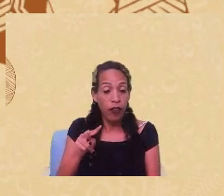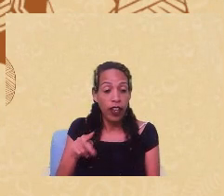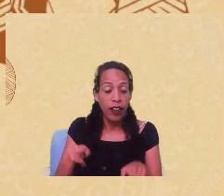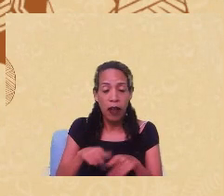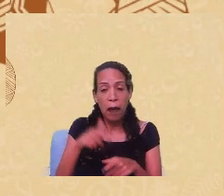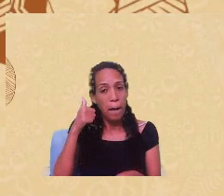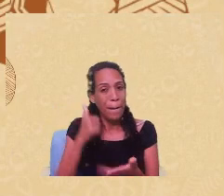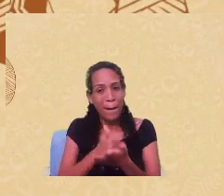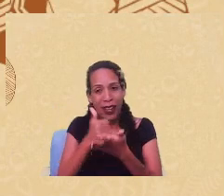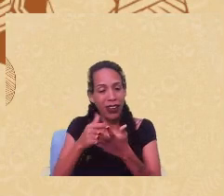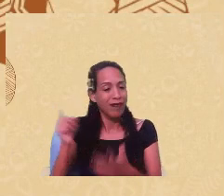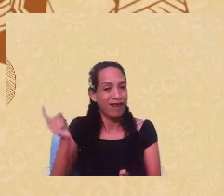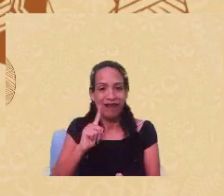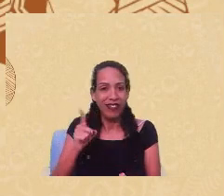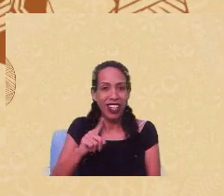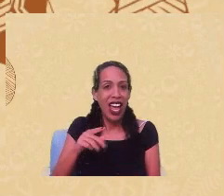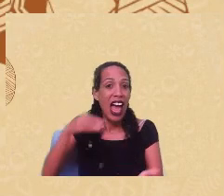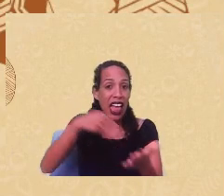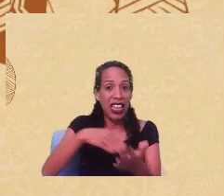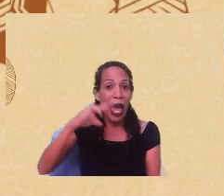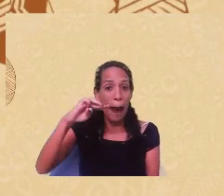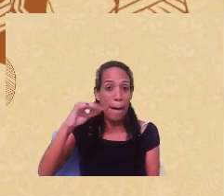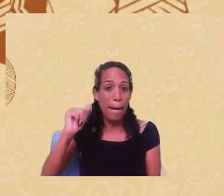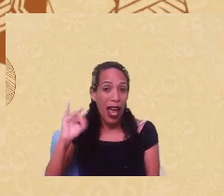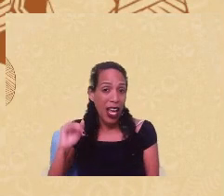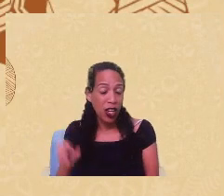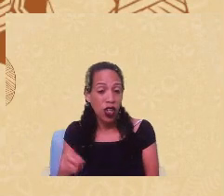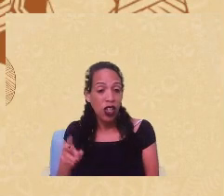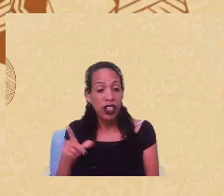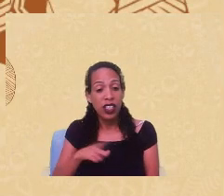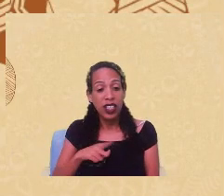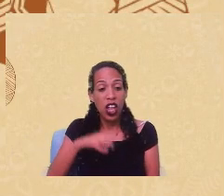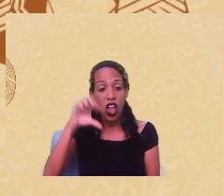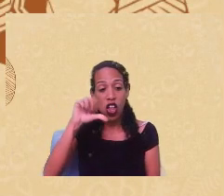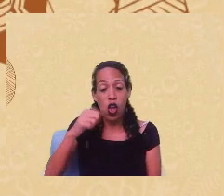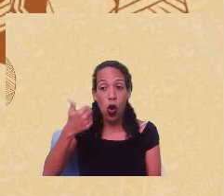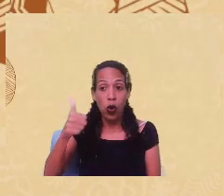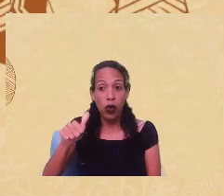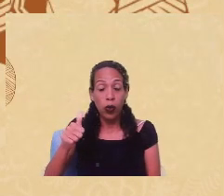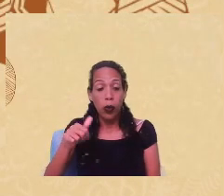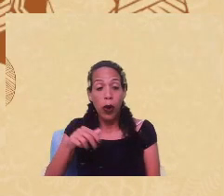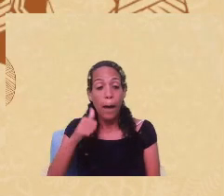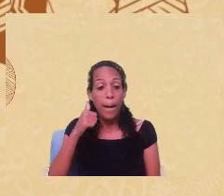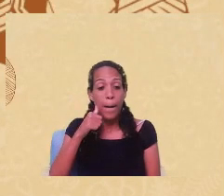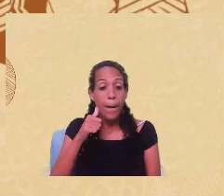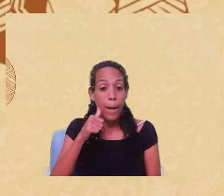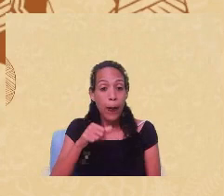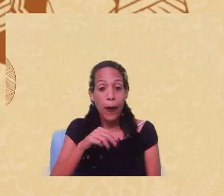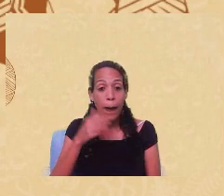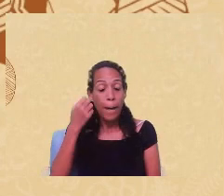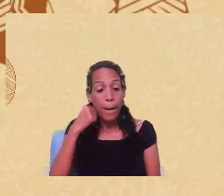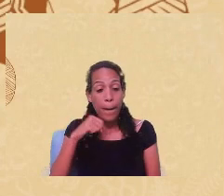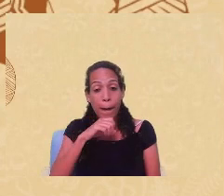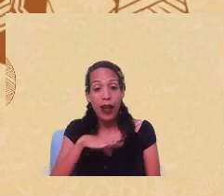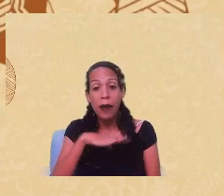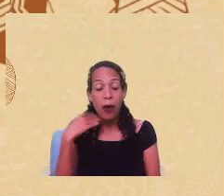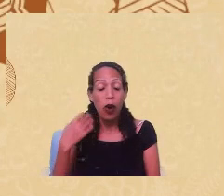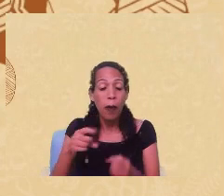considerando apenas até maio deste ano, que a gente teve 911 casos de mortalidade materna em razão de Covid.